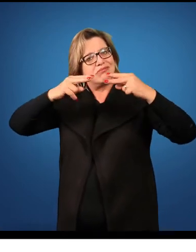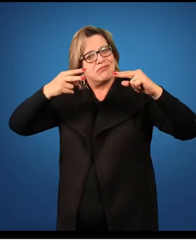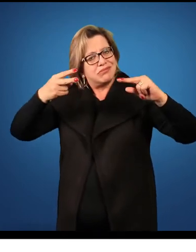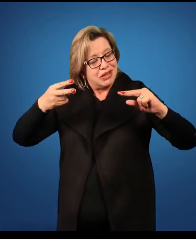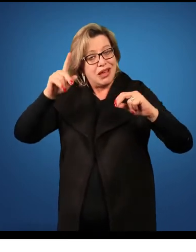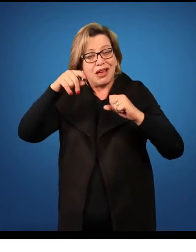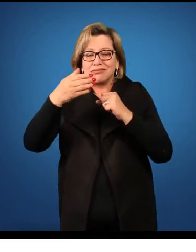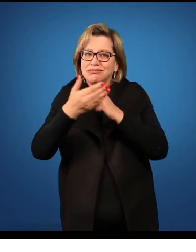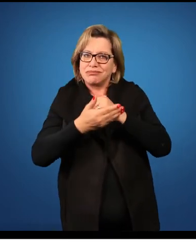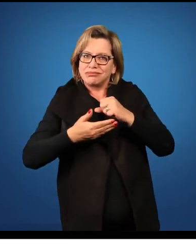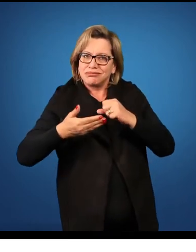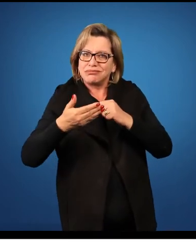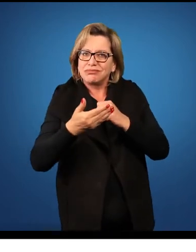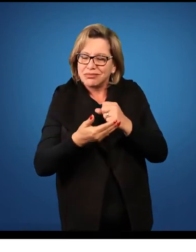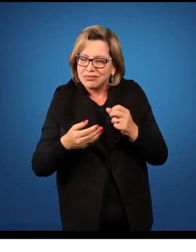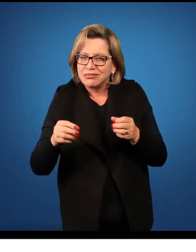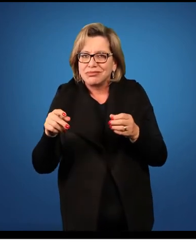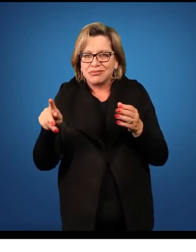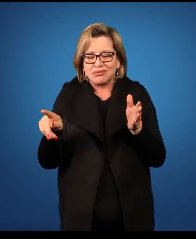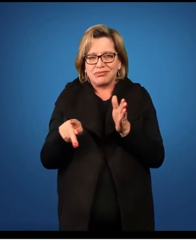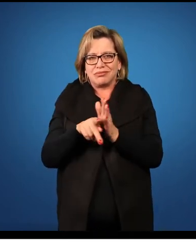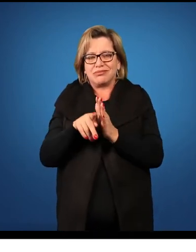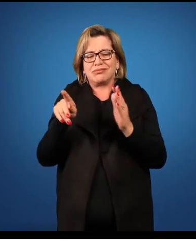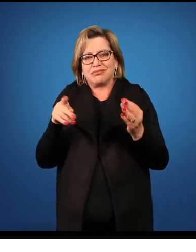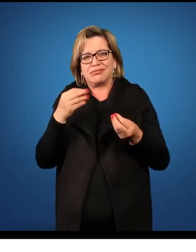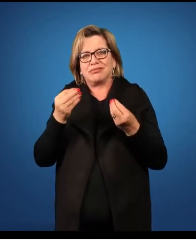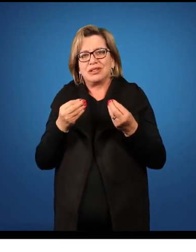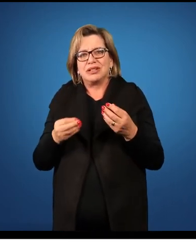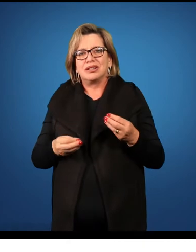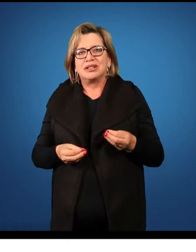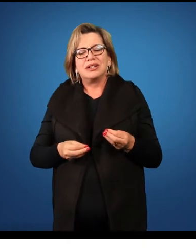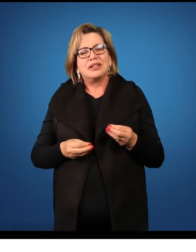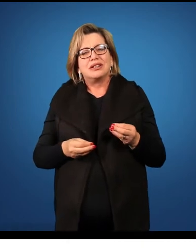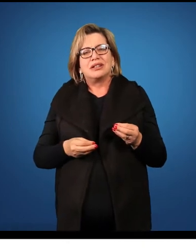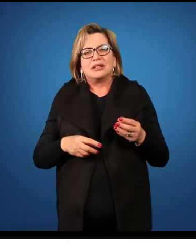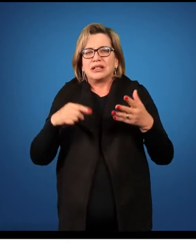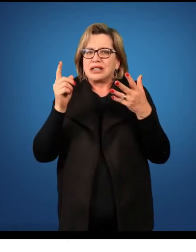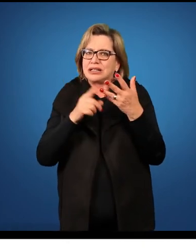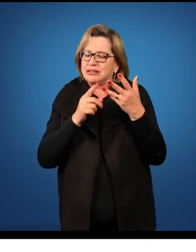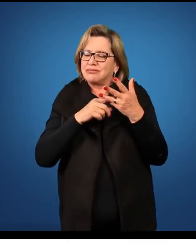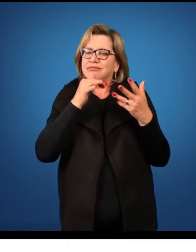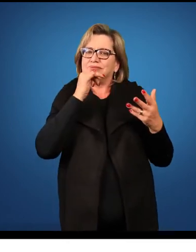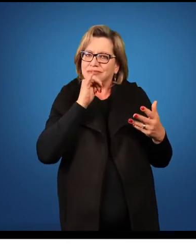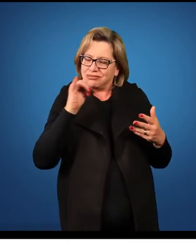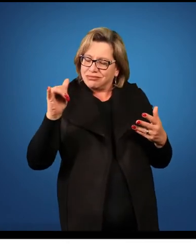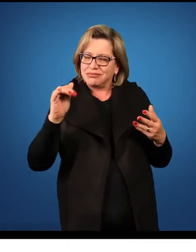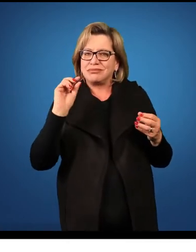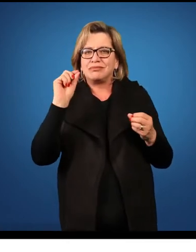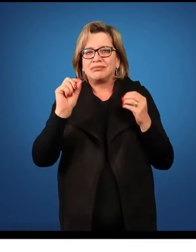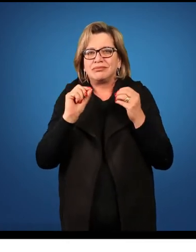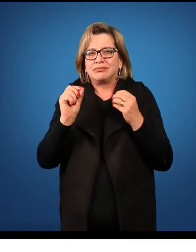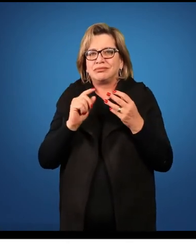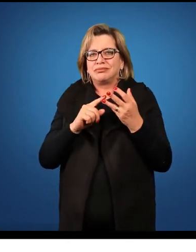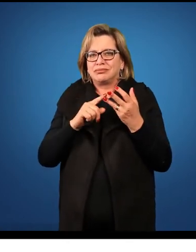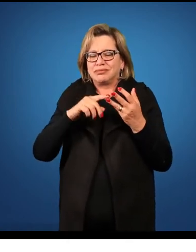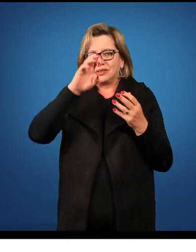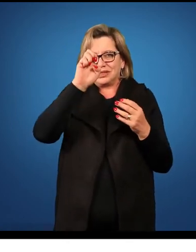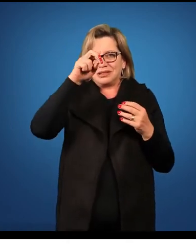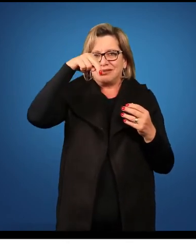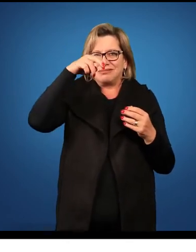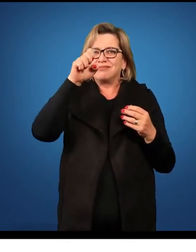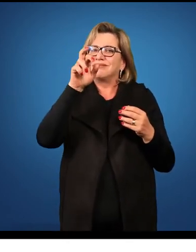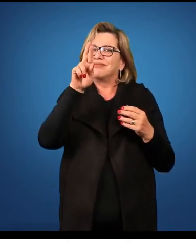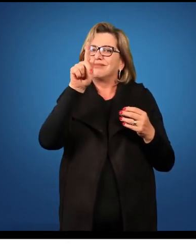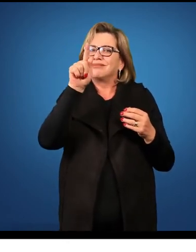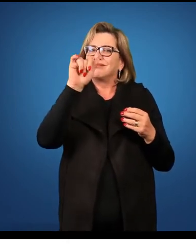básicos dentro do conteúdo estruturante sistemas biológicos. Na energia, no conteúdo estruturante energia,